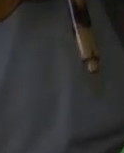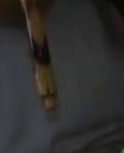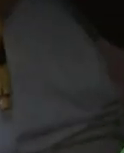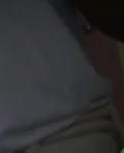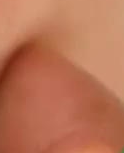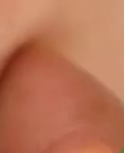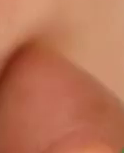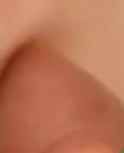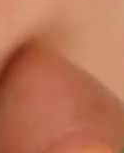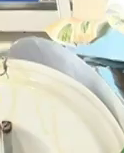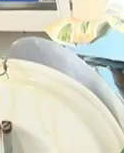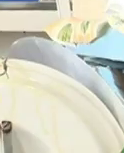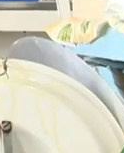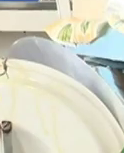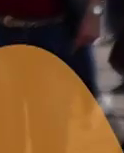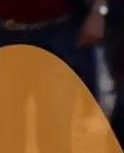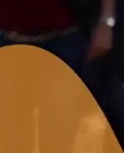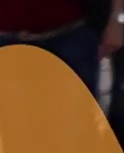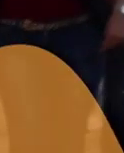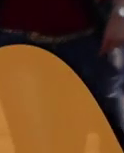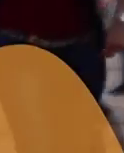Tchau, tchau.